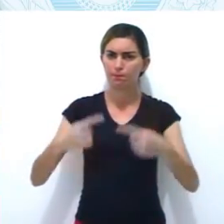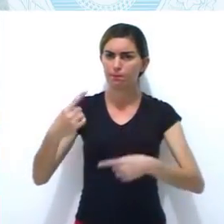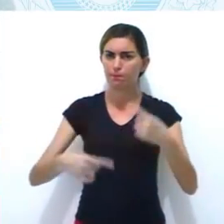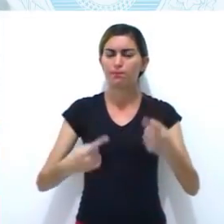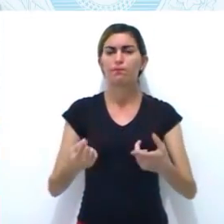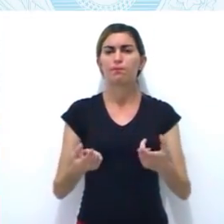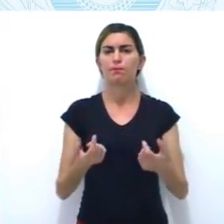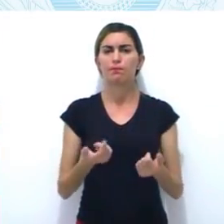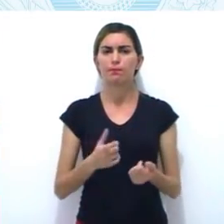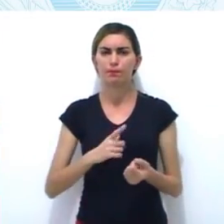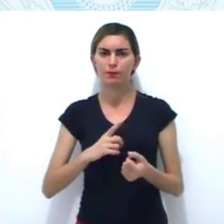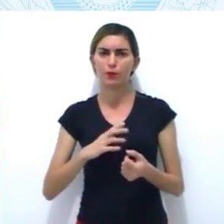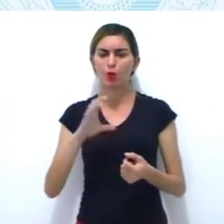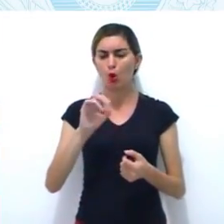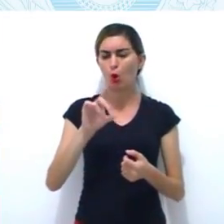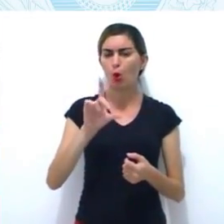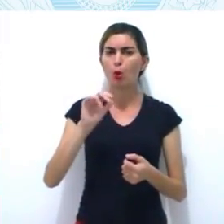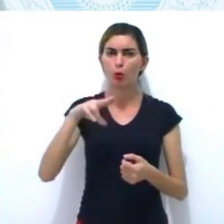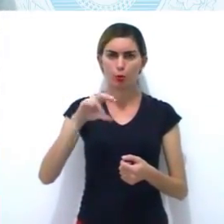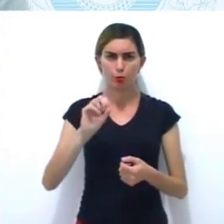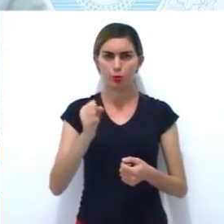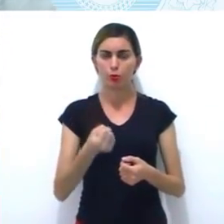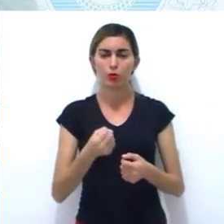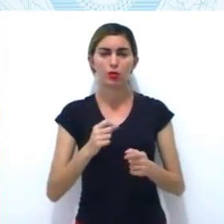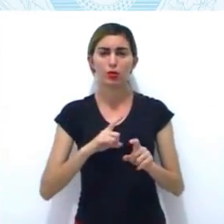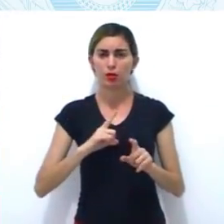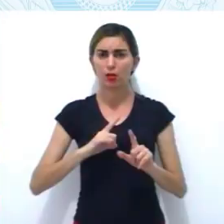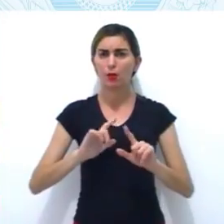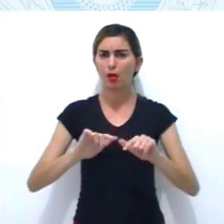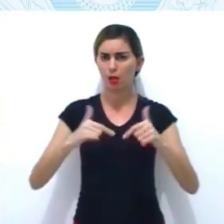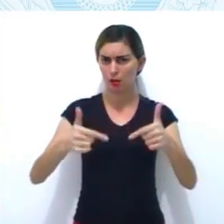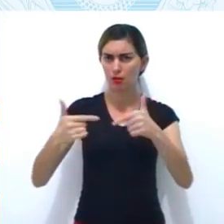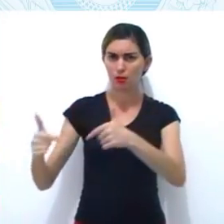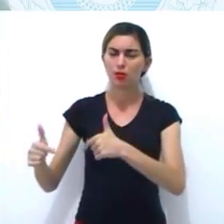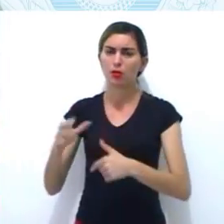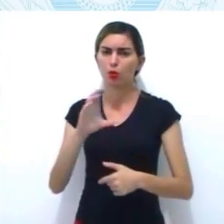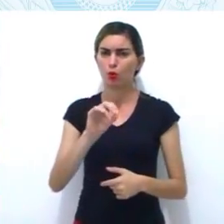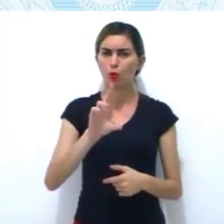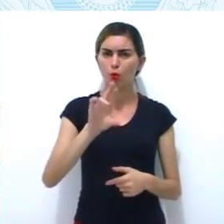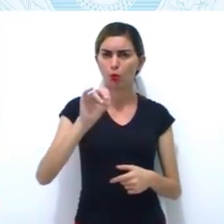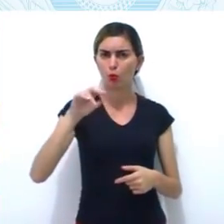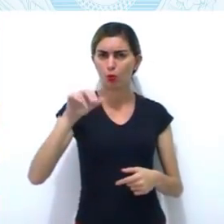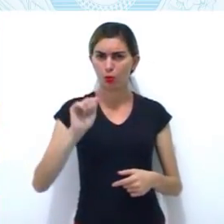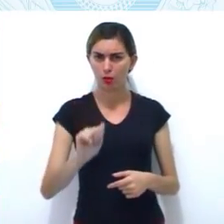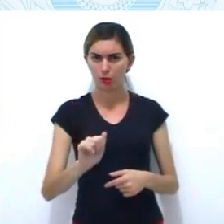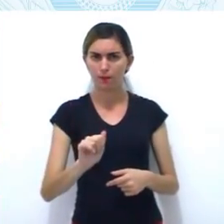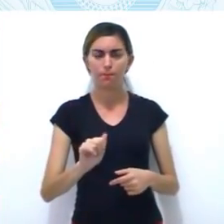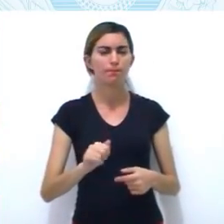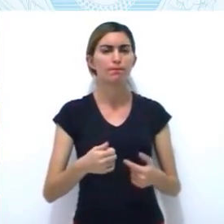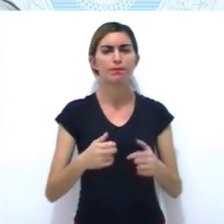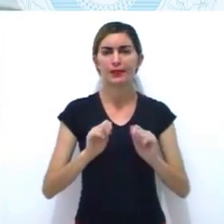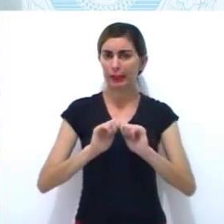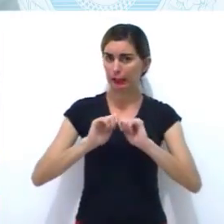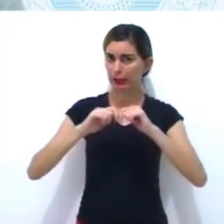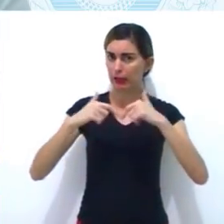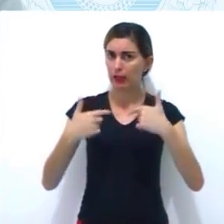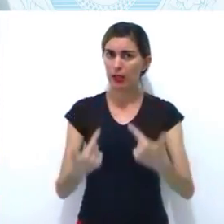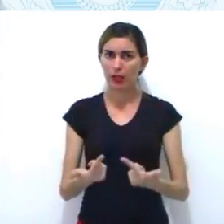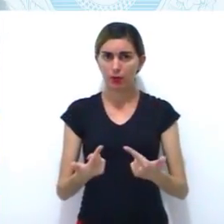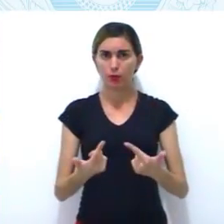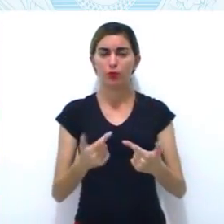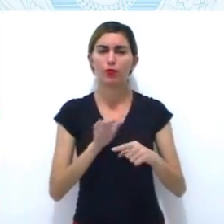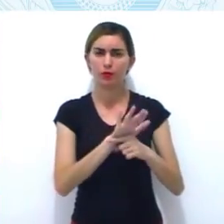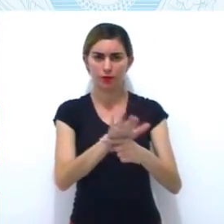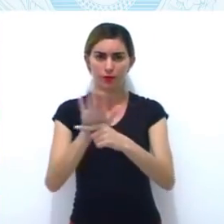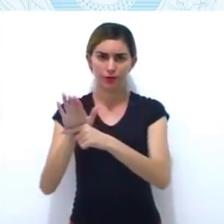em metrópole e com uns. Então, as ações da coroa, pessoal, da coroa portuguesa, que claramente